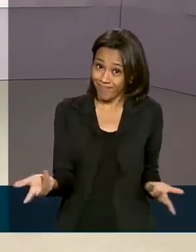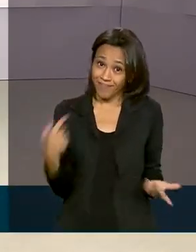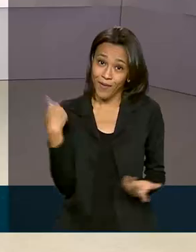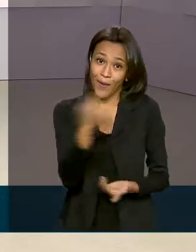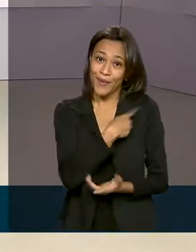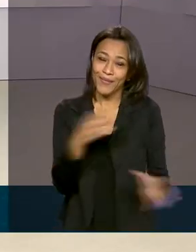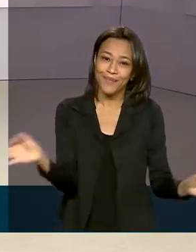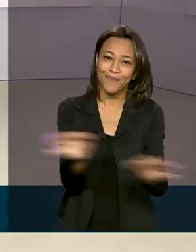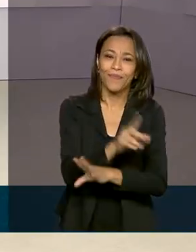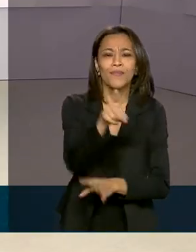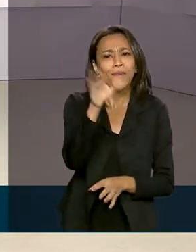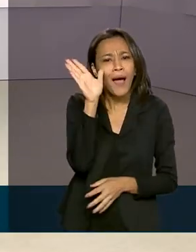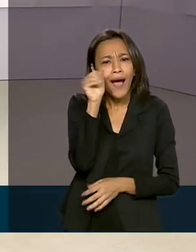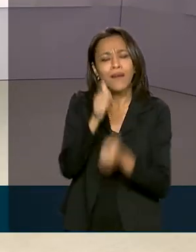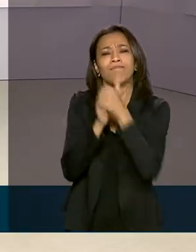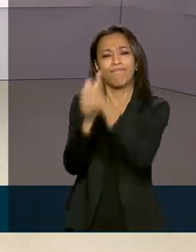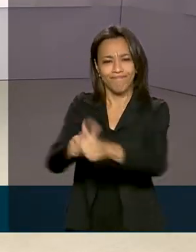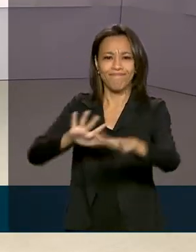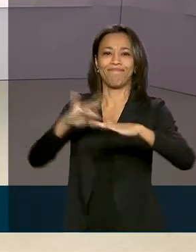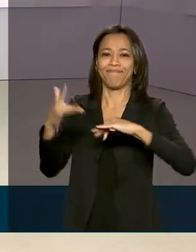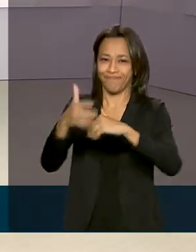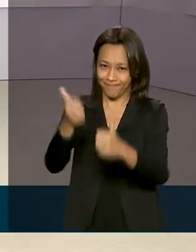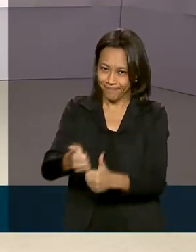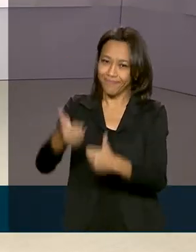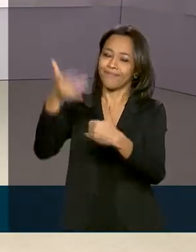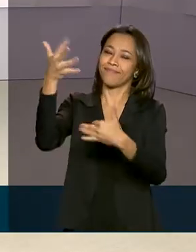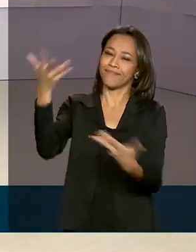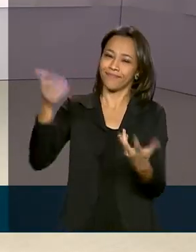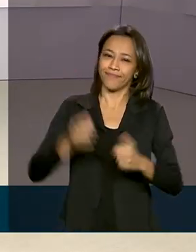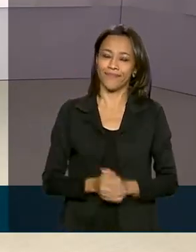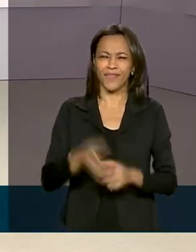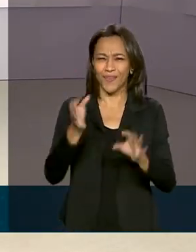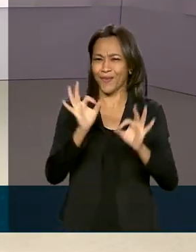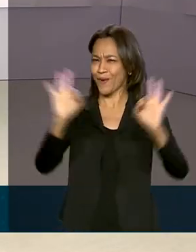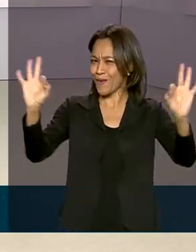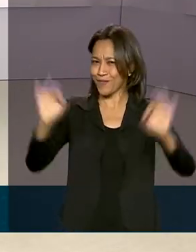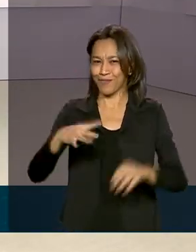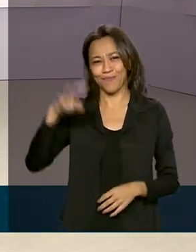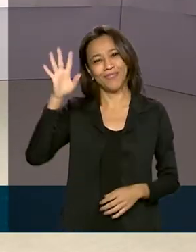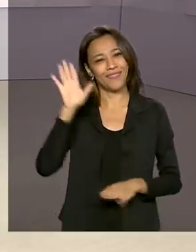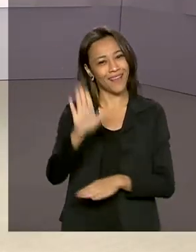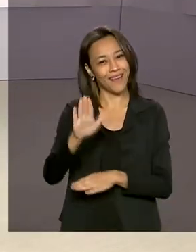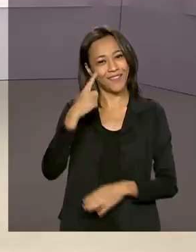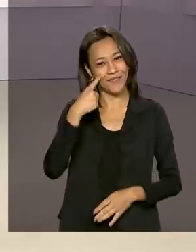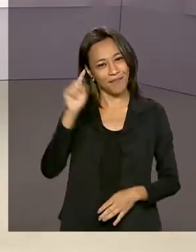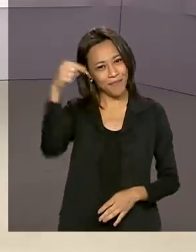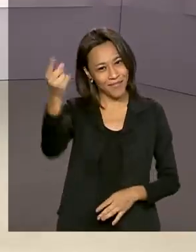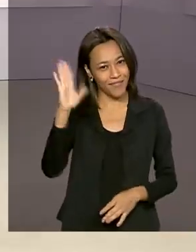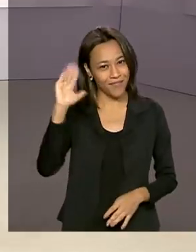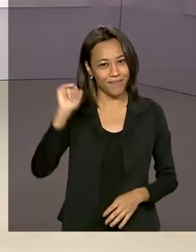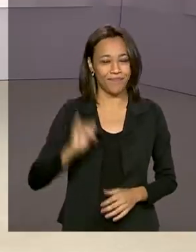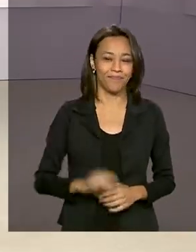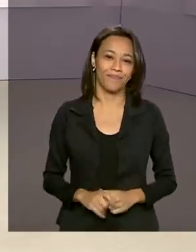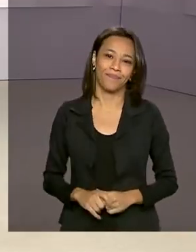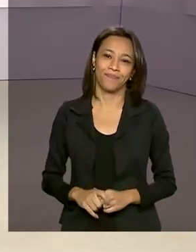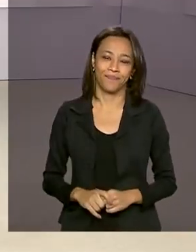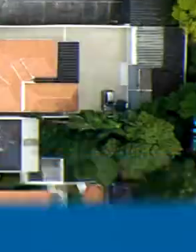a gente fica por aqui, mas você pode nos acompanhar também pelas redes sociais. Uma ótima tarde e nos vemos na próxima edição. Até lá. Tchau!